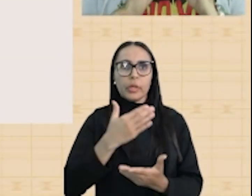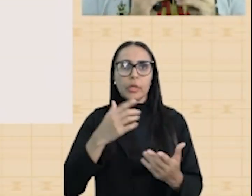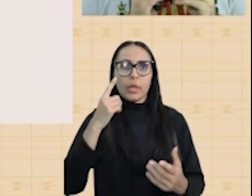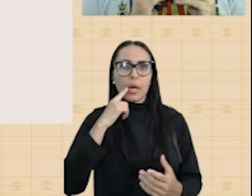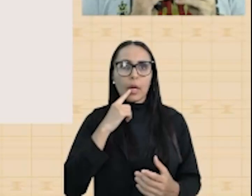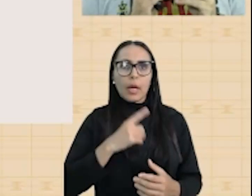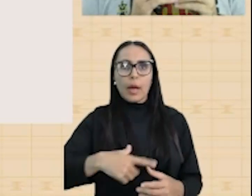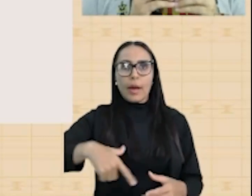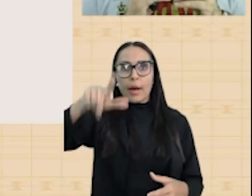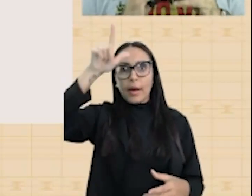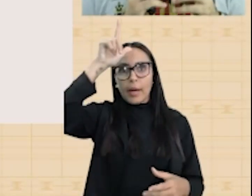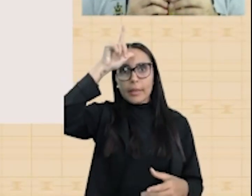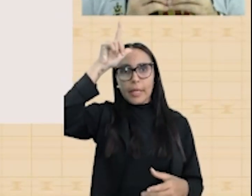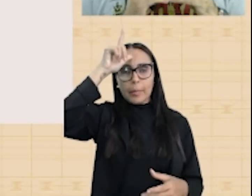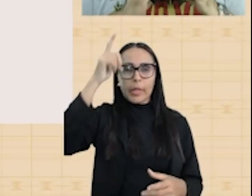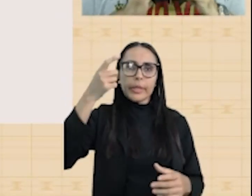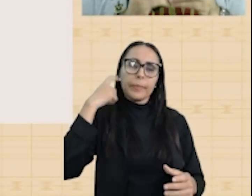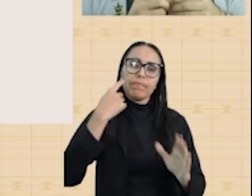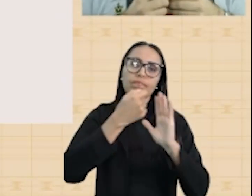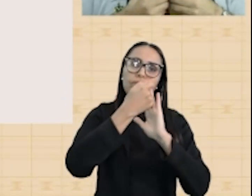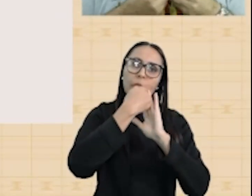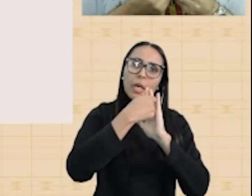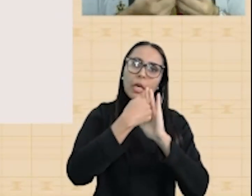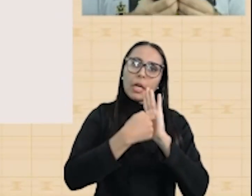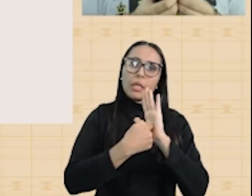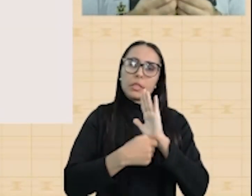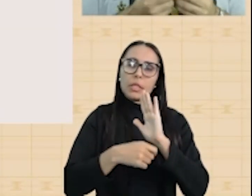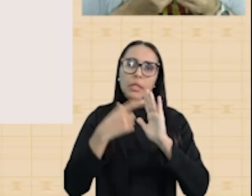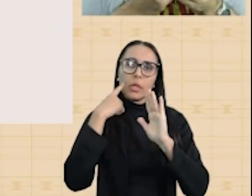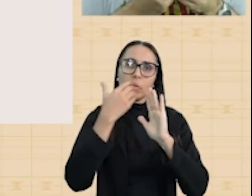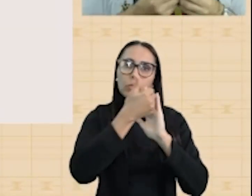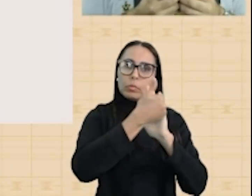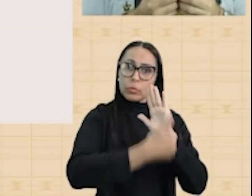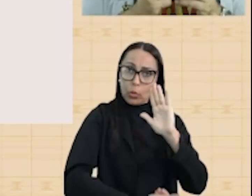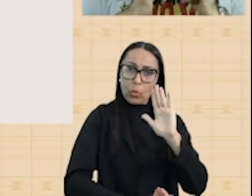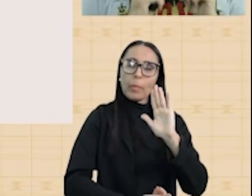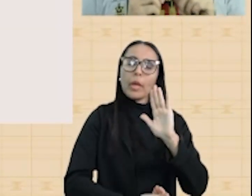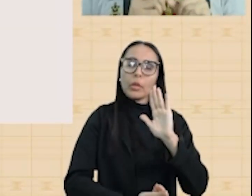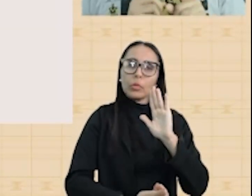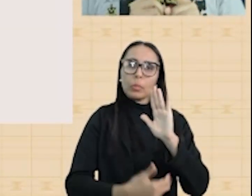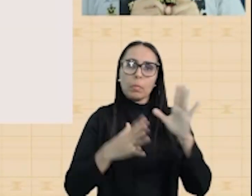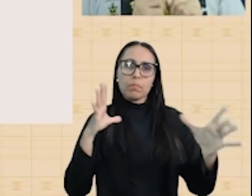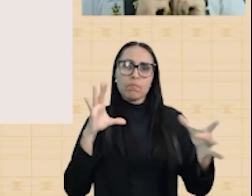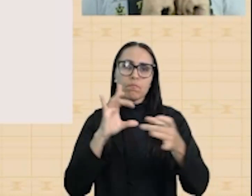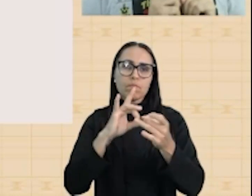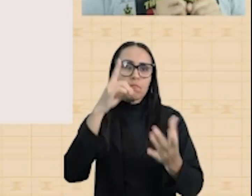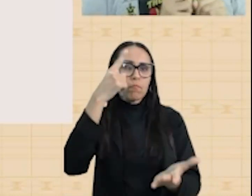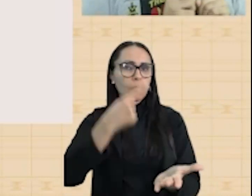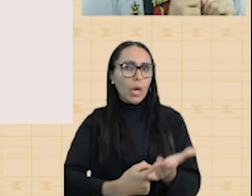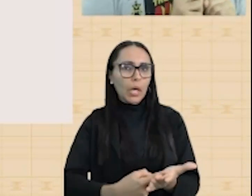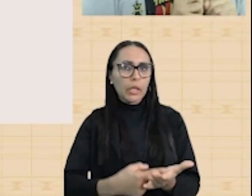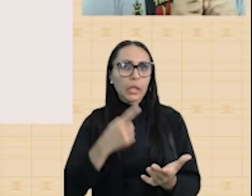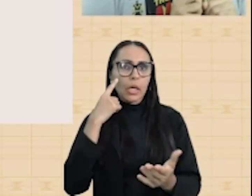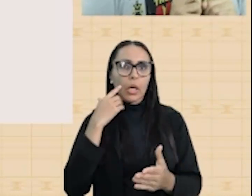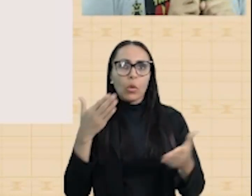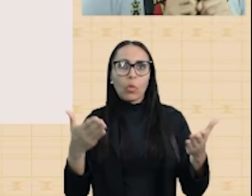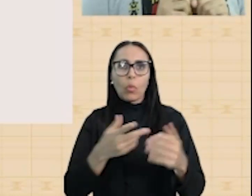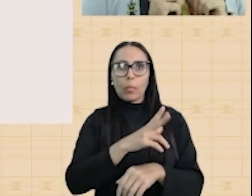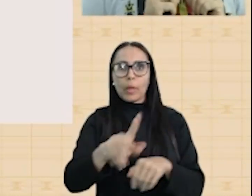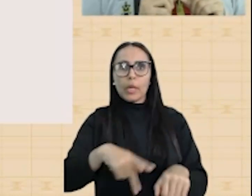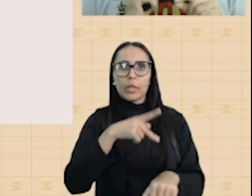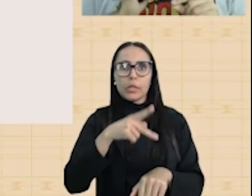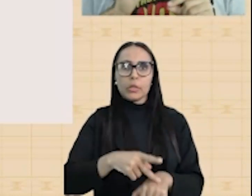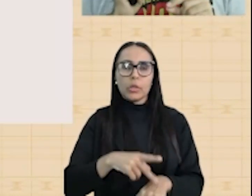Alemanha assinando outro tratado, outro pacto, só que dessa vez com a União Soviética.